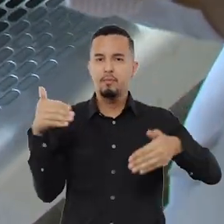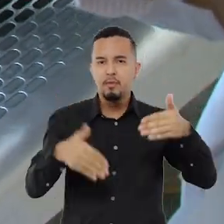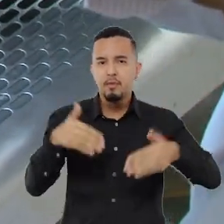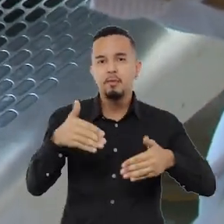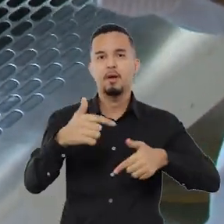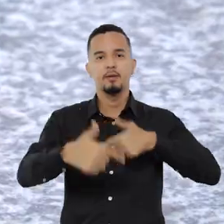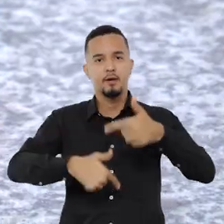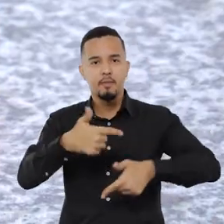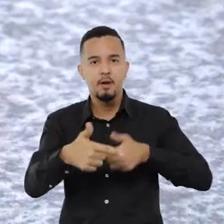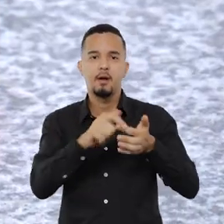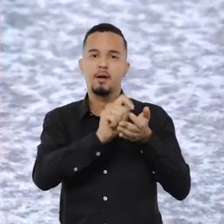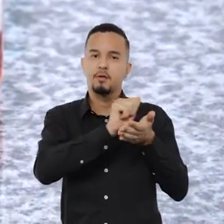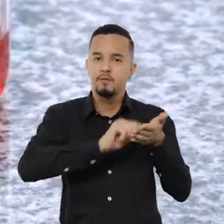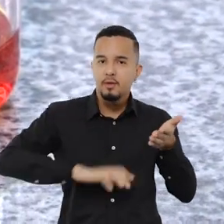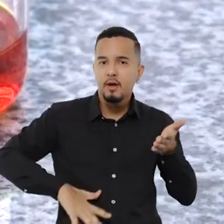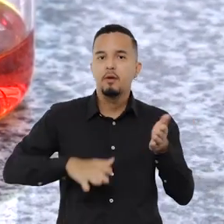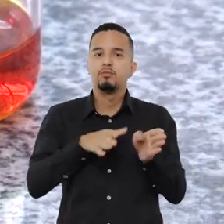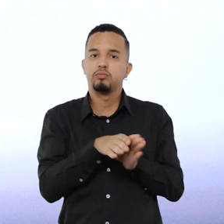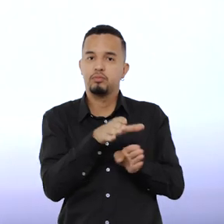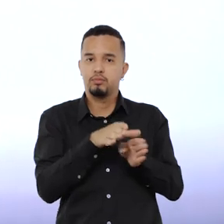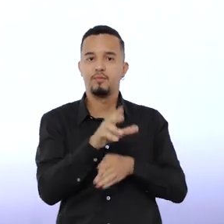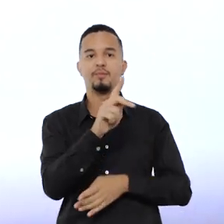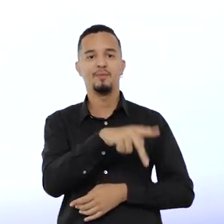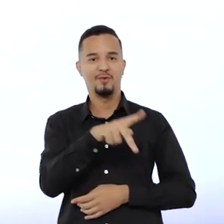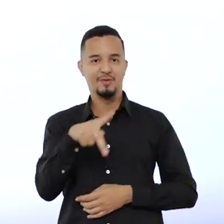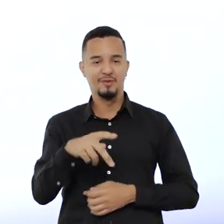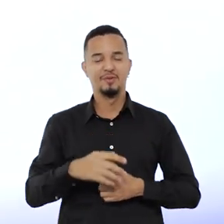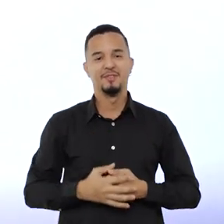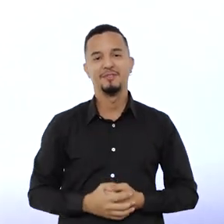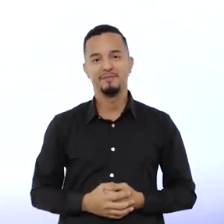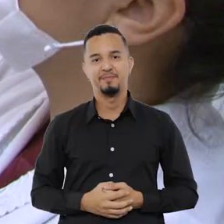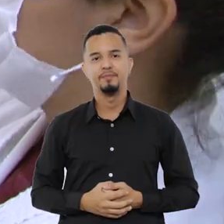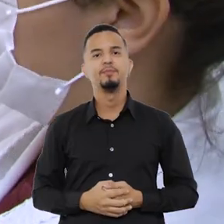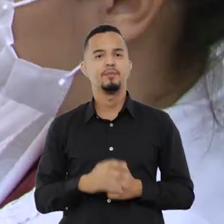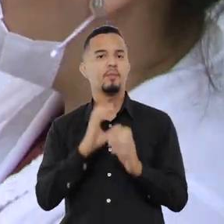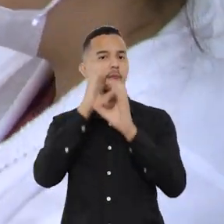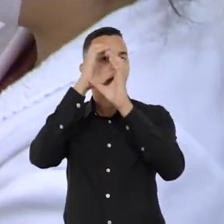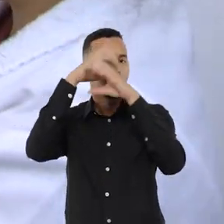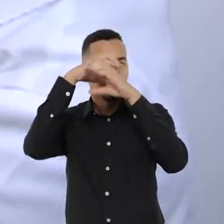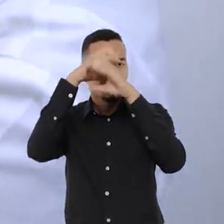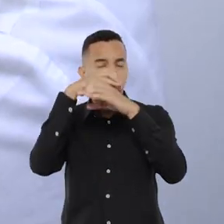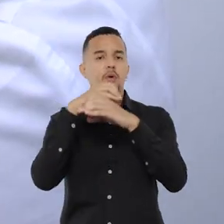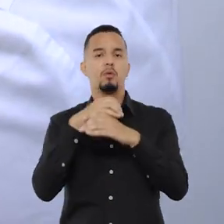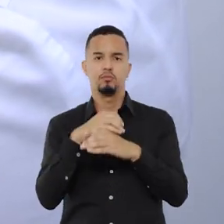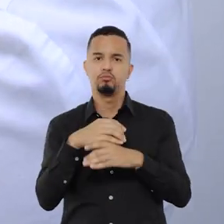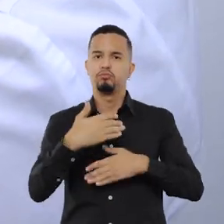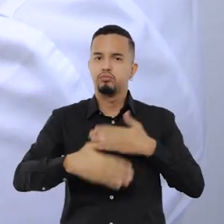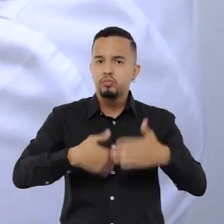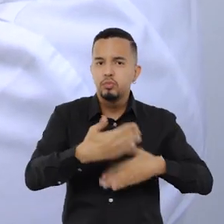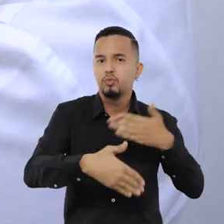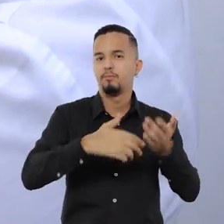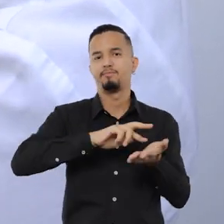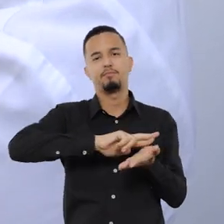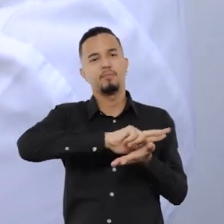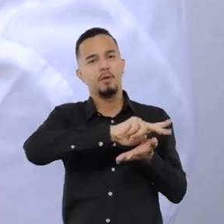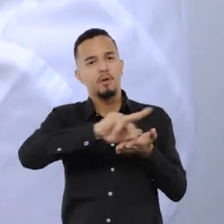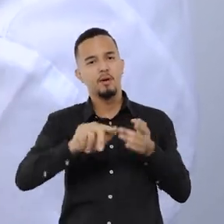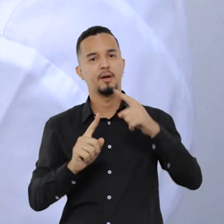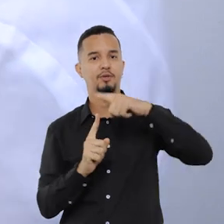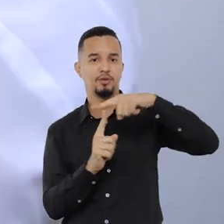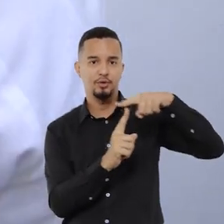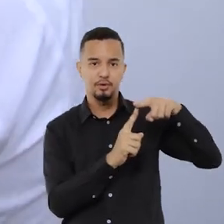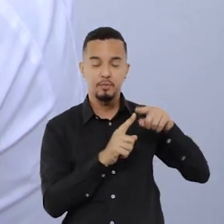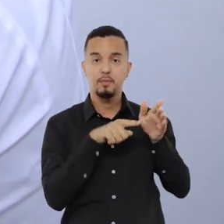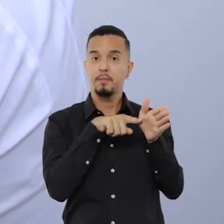desenvolvem suas atividades sob a orientação dos professores. Nos laboratórios são desenvolvidos diversos